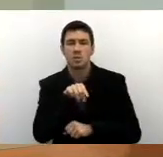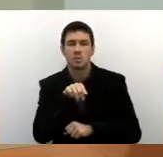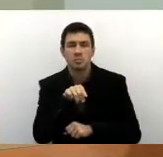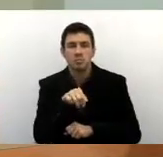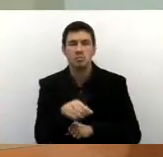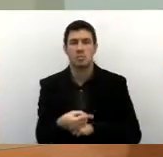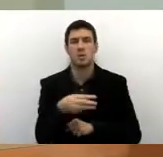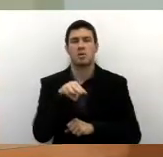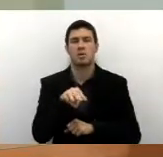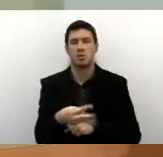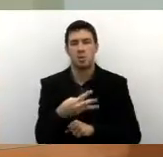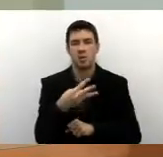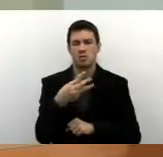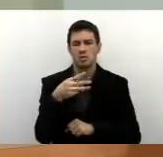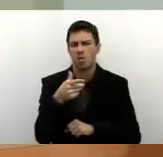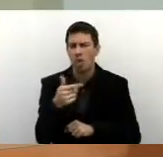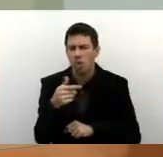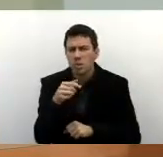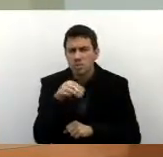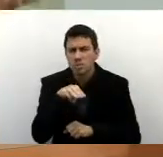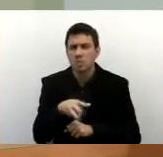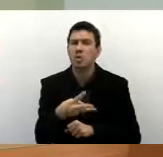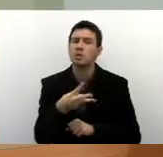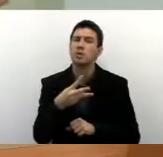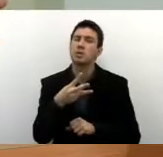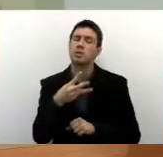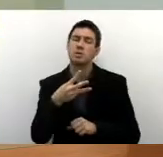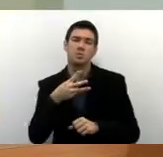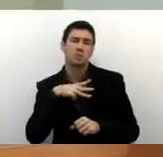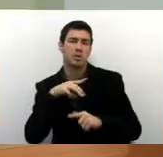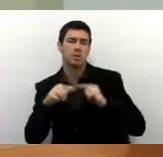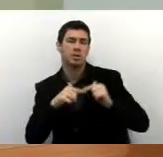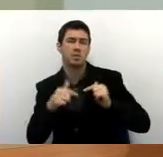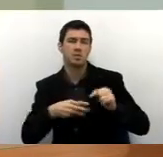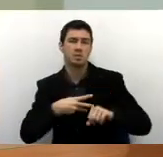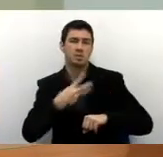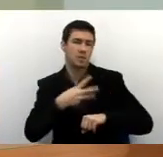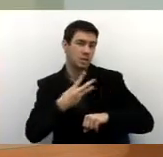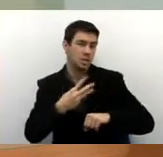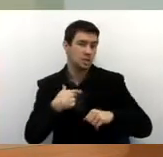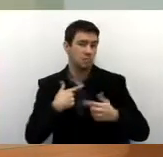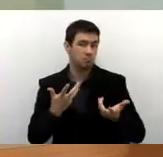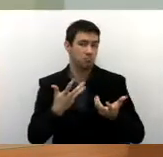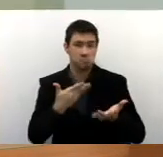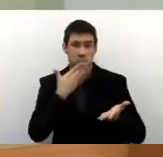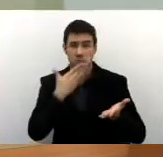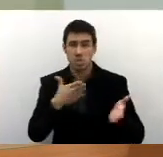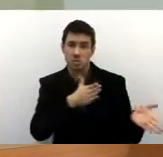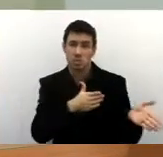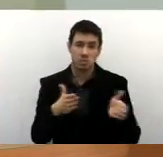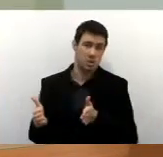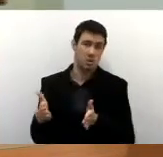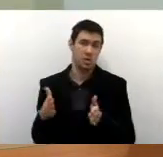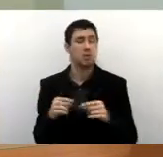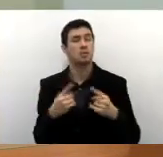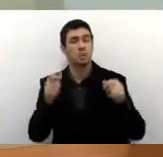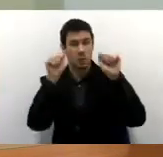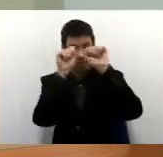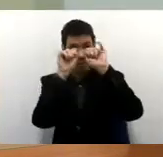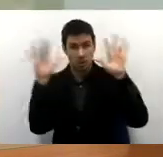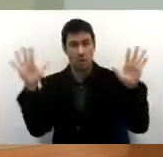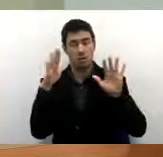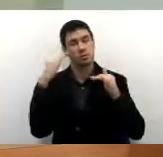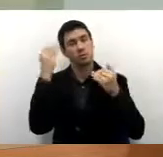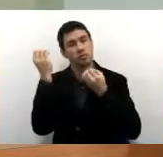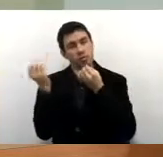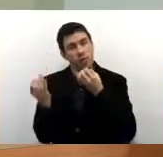para serviço terceirizado, e a resposta dele não me satisfez. Então, por isso que eu pedi novamente pela ordem para informar